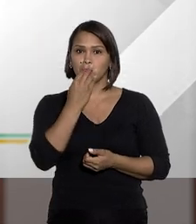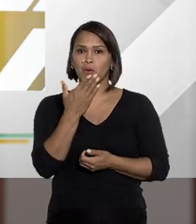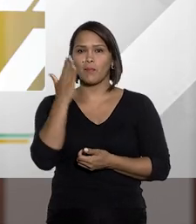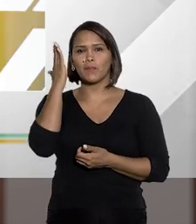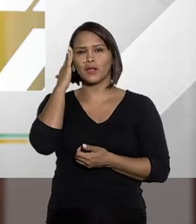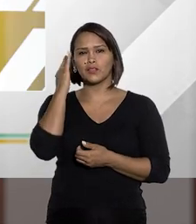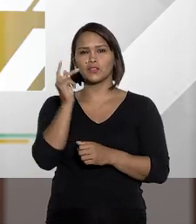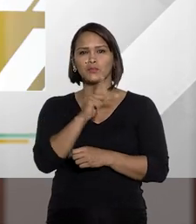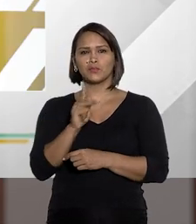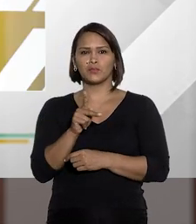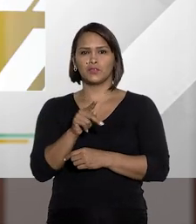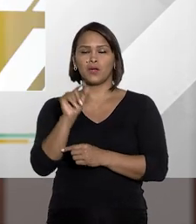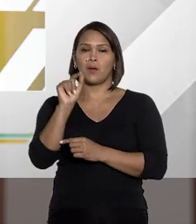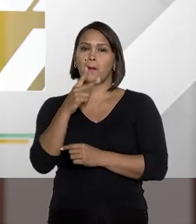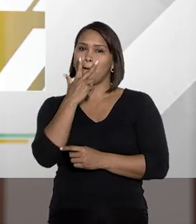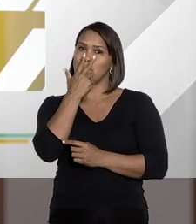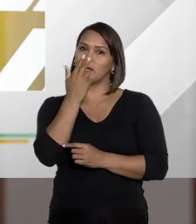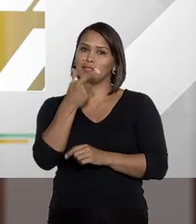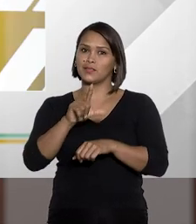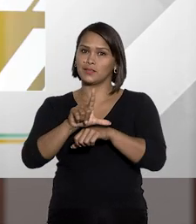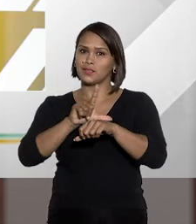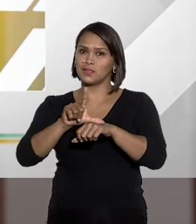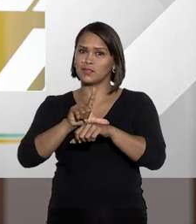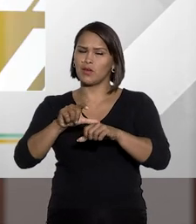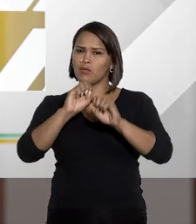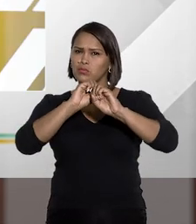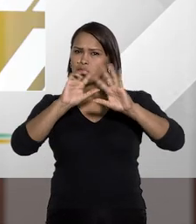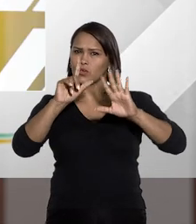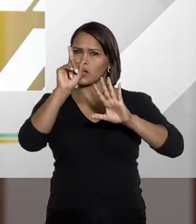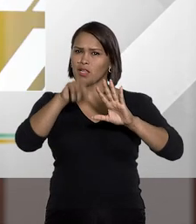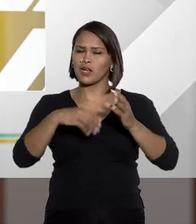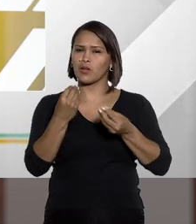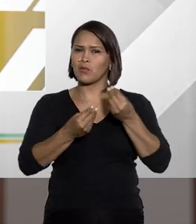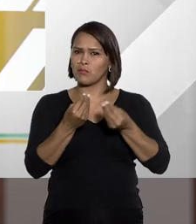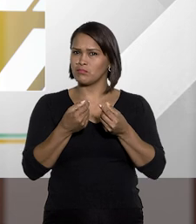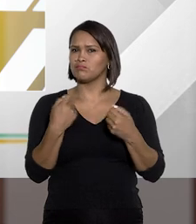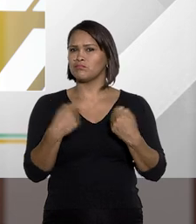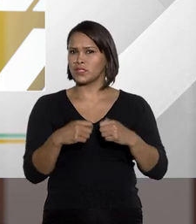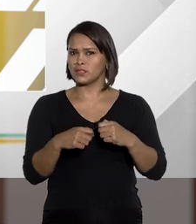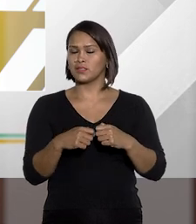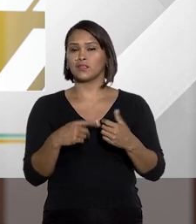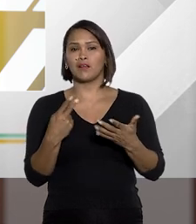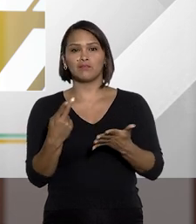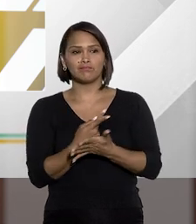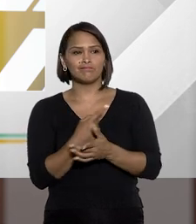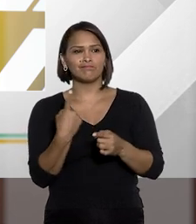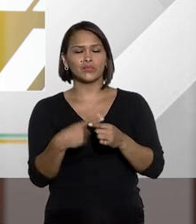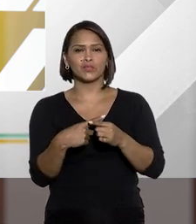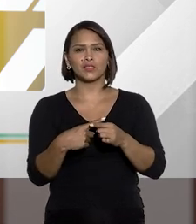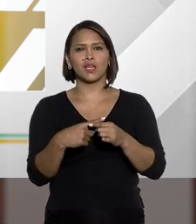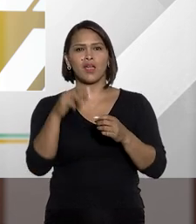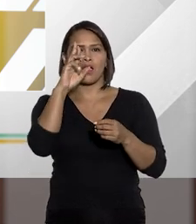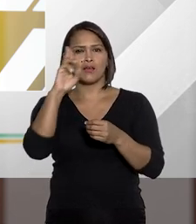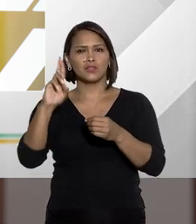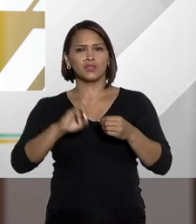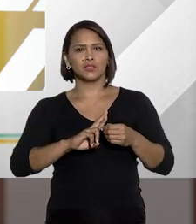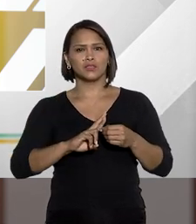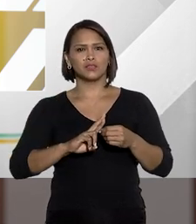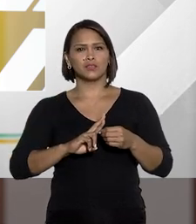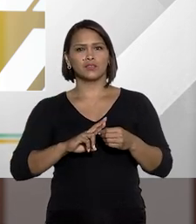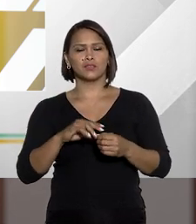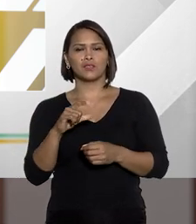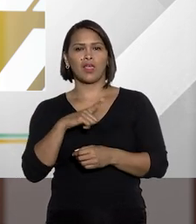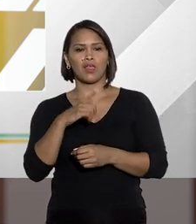Bom, pelo que eu entendi, professor Renato, parece que a legislação não ficou tão clara assim como deveria, justamente pelo fato de a autoridade